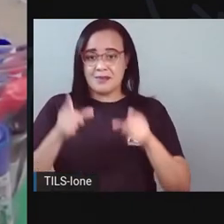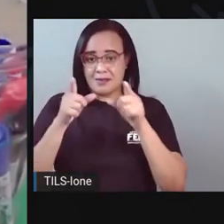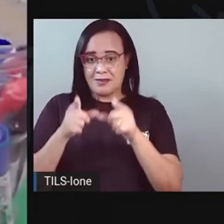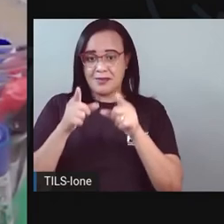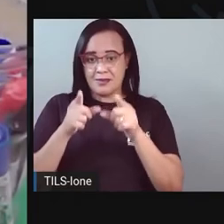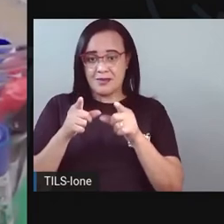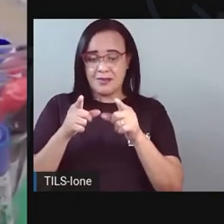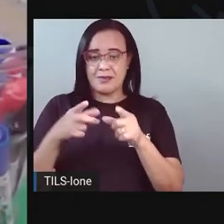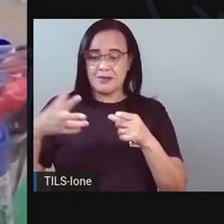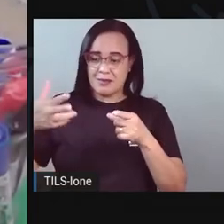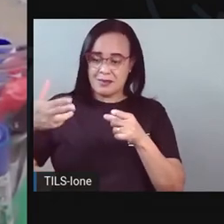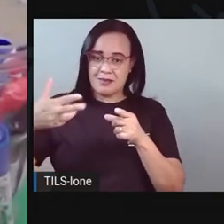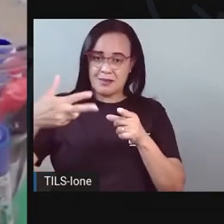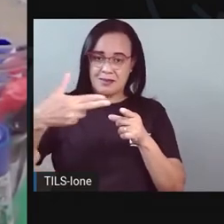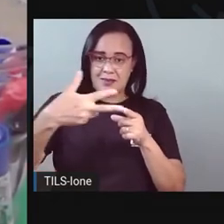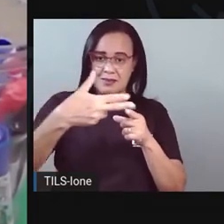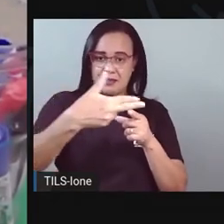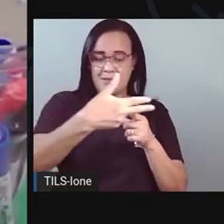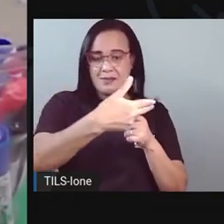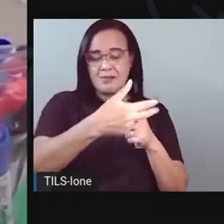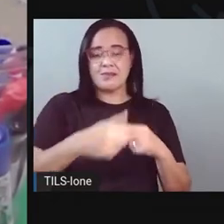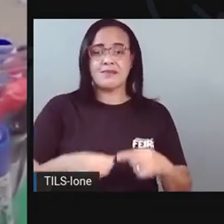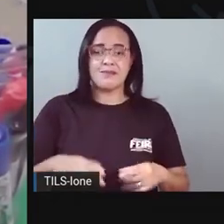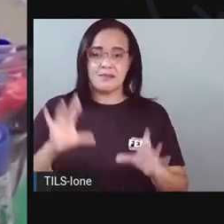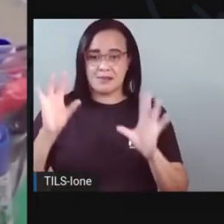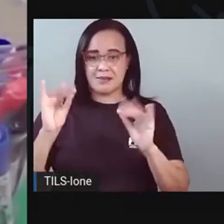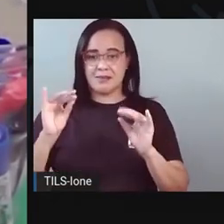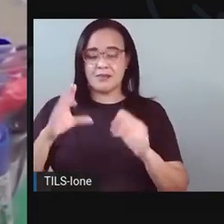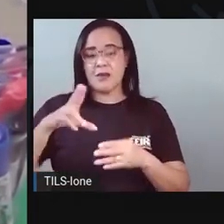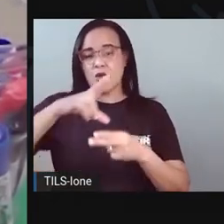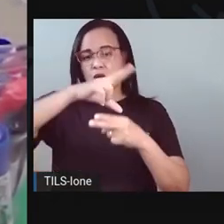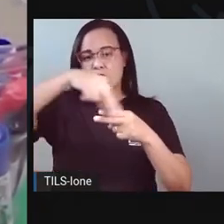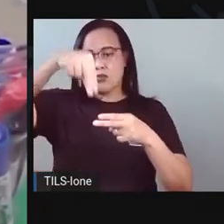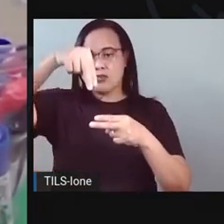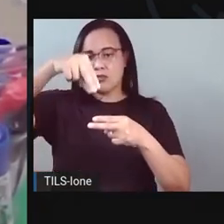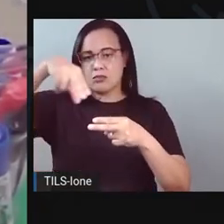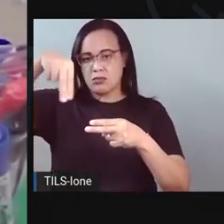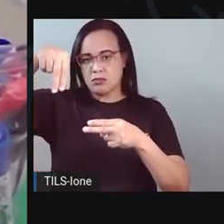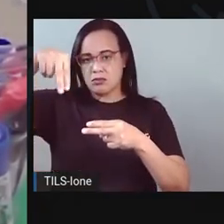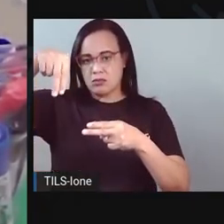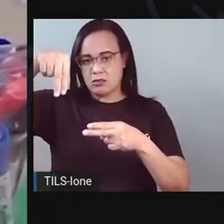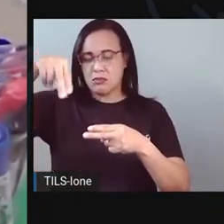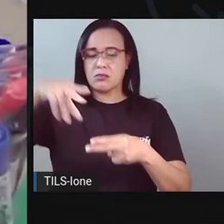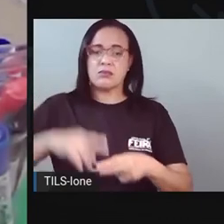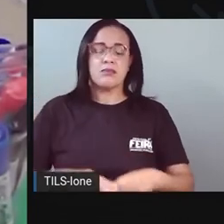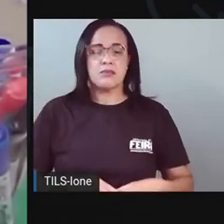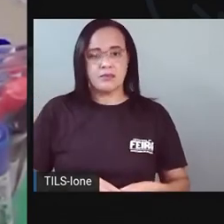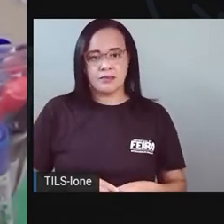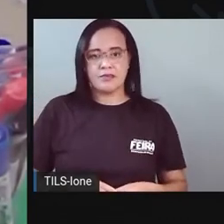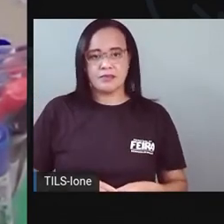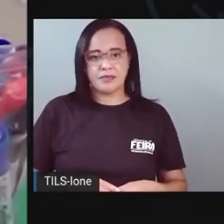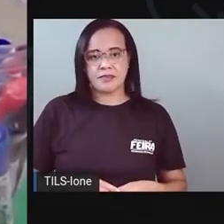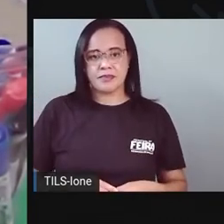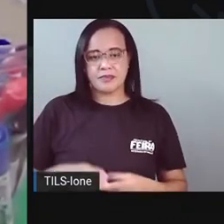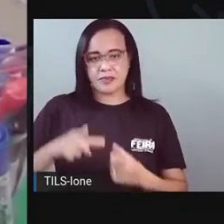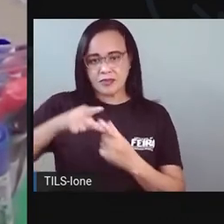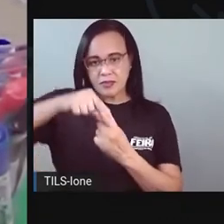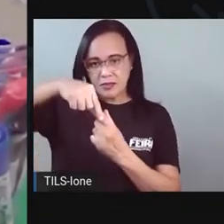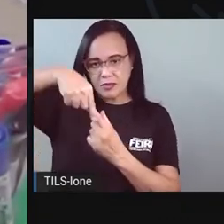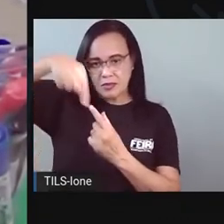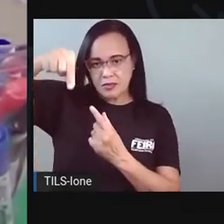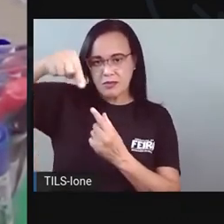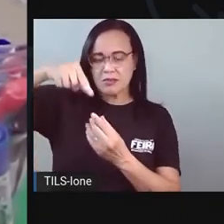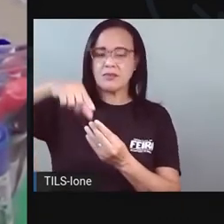pregador. Você pode fazer várias setinhas. E aí você vai usar aqui, no caso, a fita crepe. Se você não